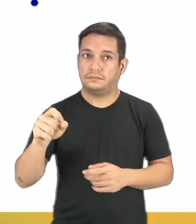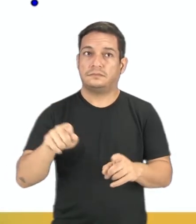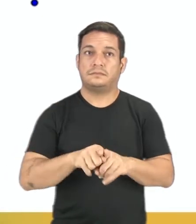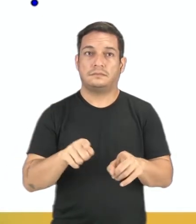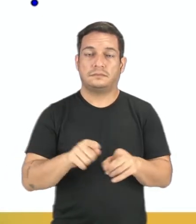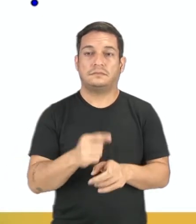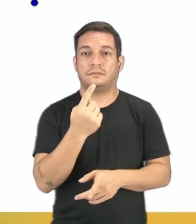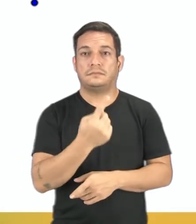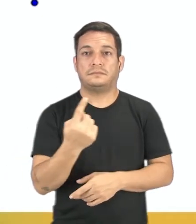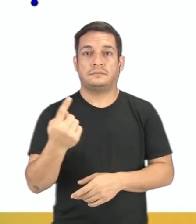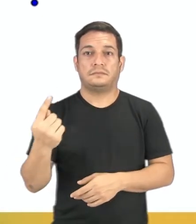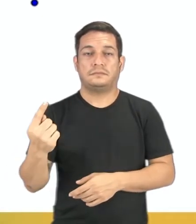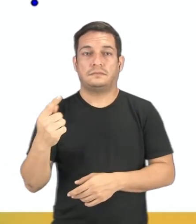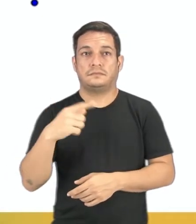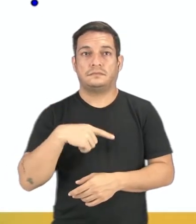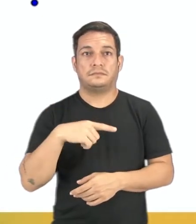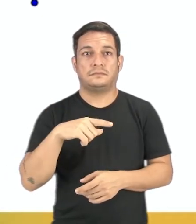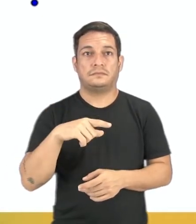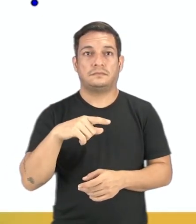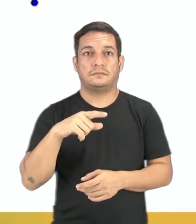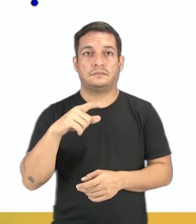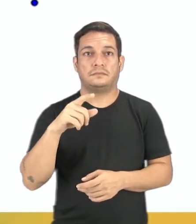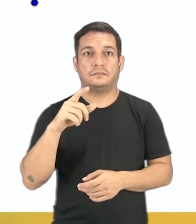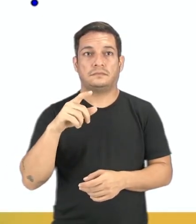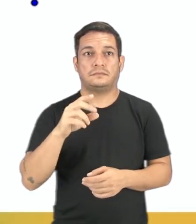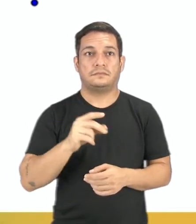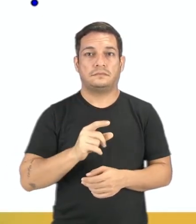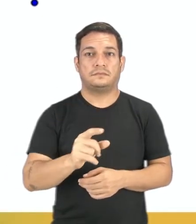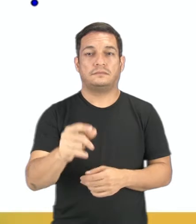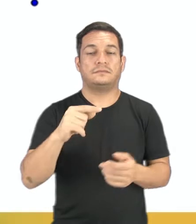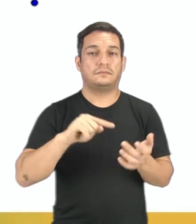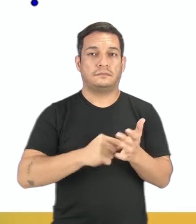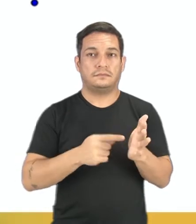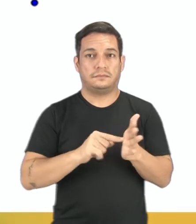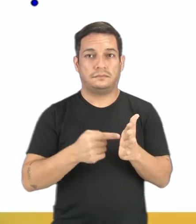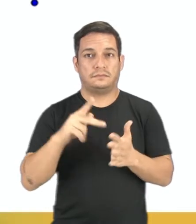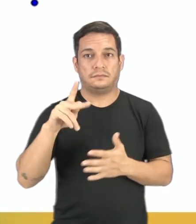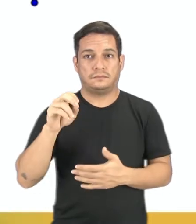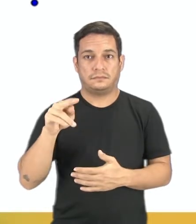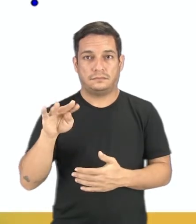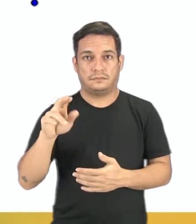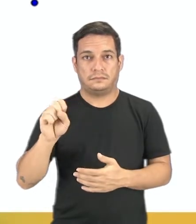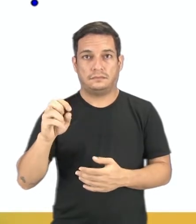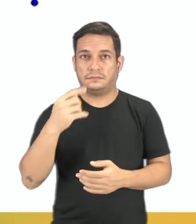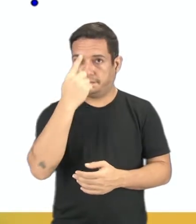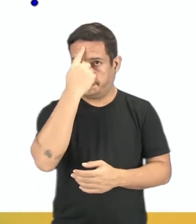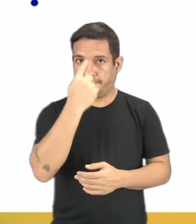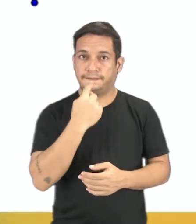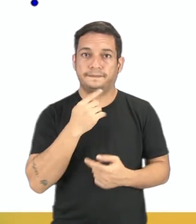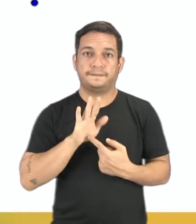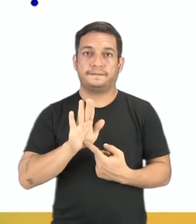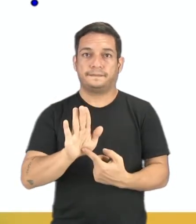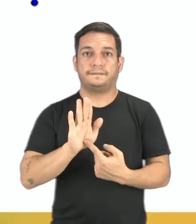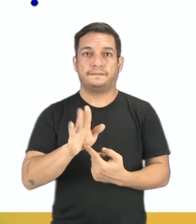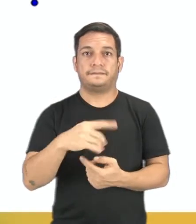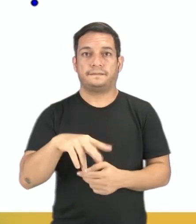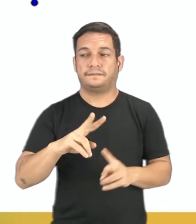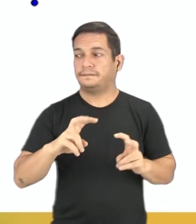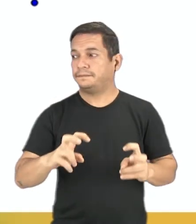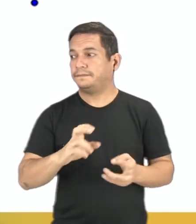e em cada plano e fora dele, existem infinitos pontos. E aí eu trouxe uma imagem para representar